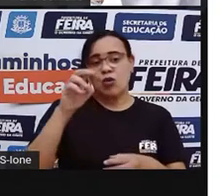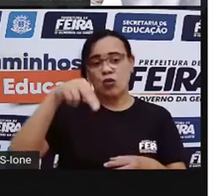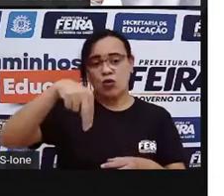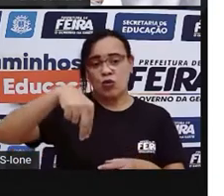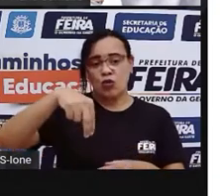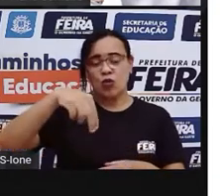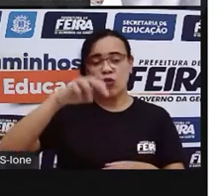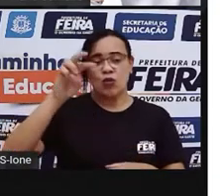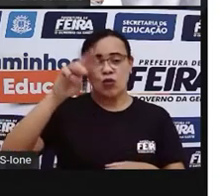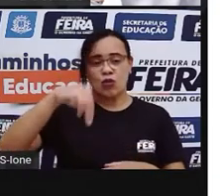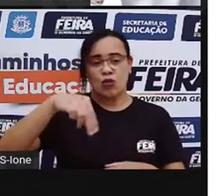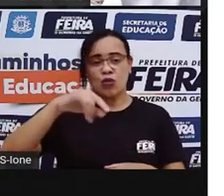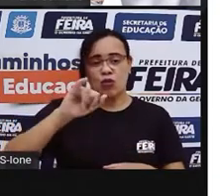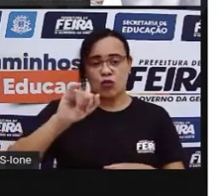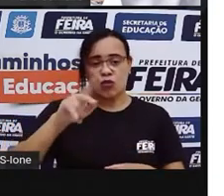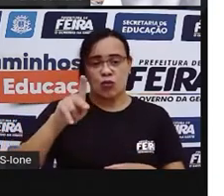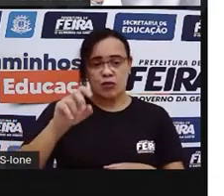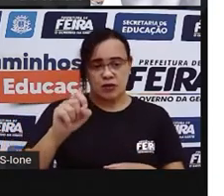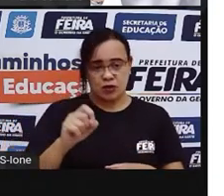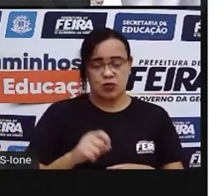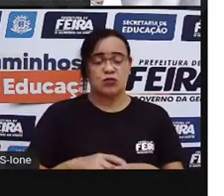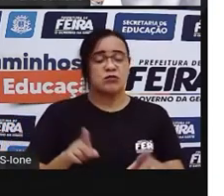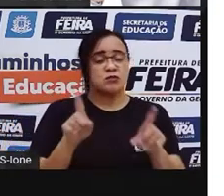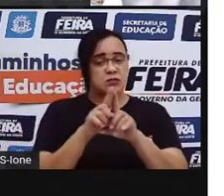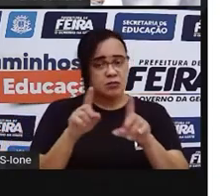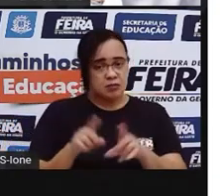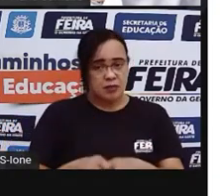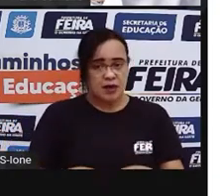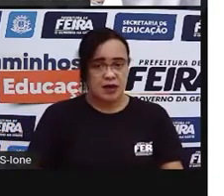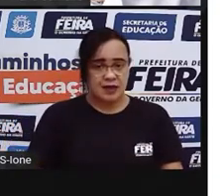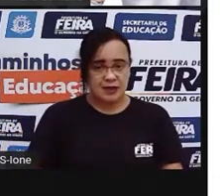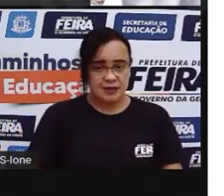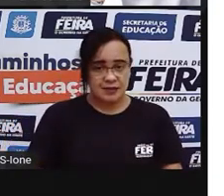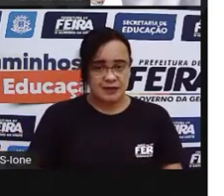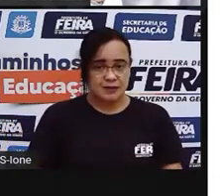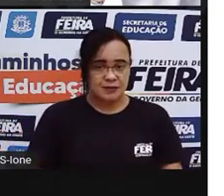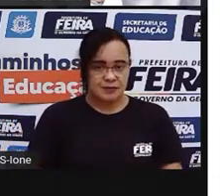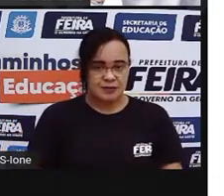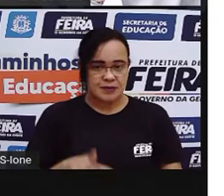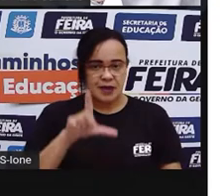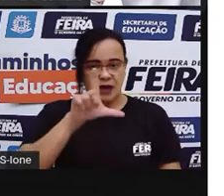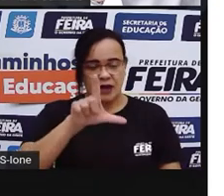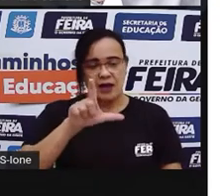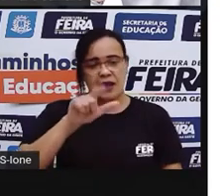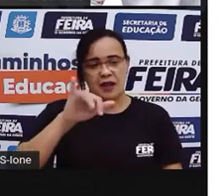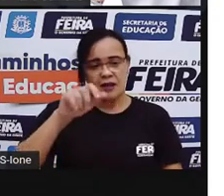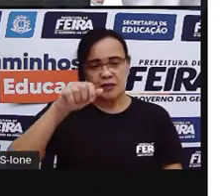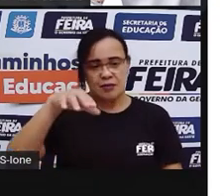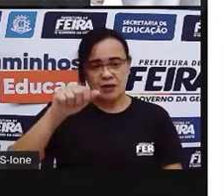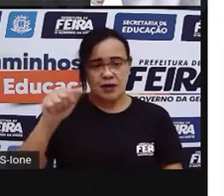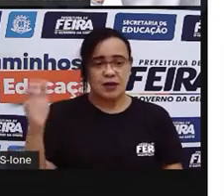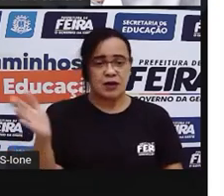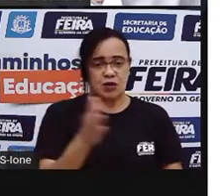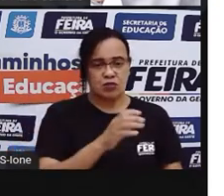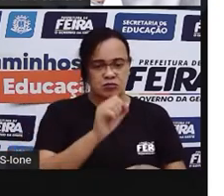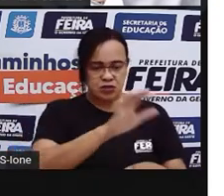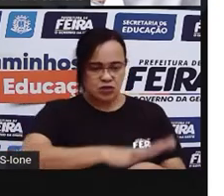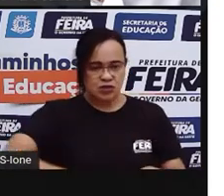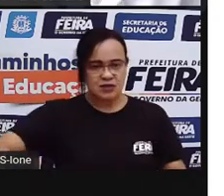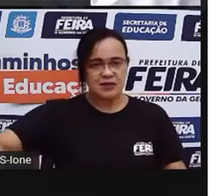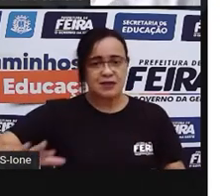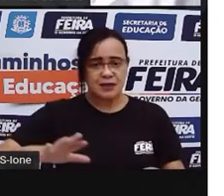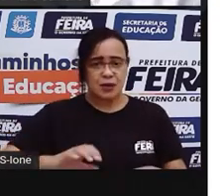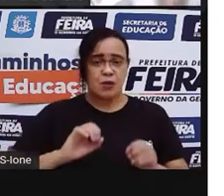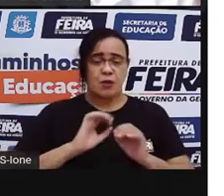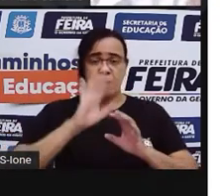rimando com chão. parede, né? rimando com rede, né?